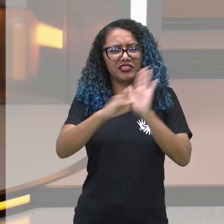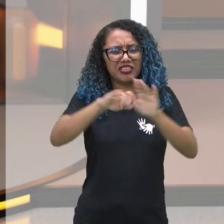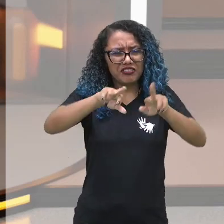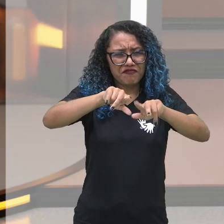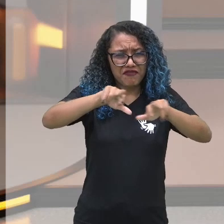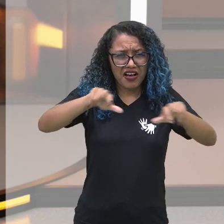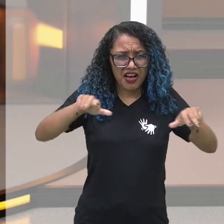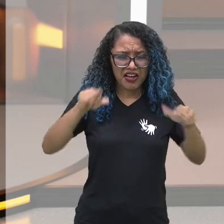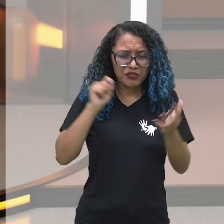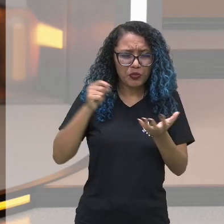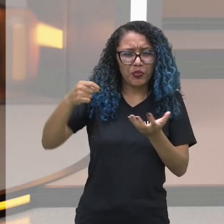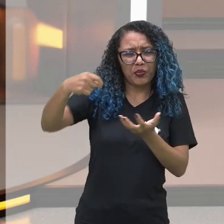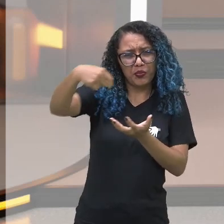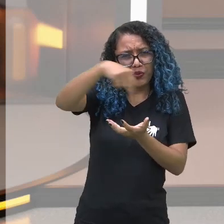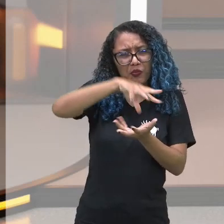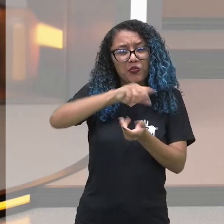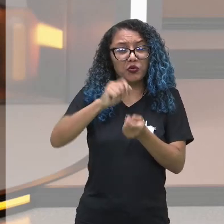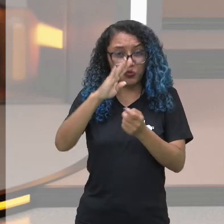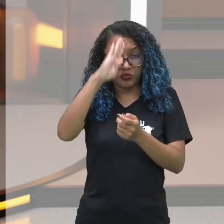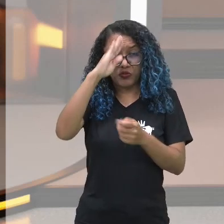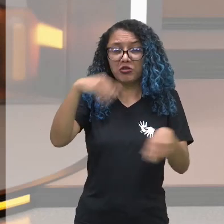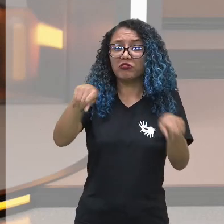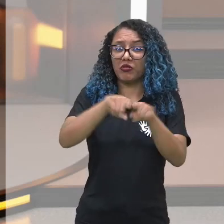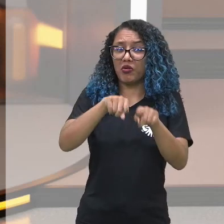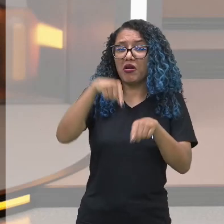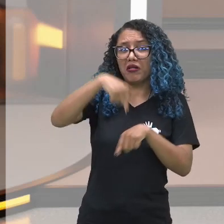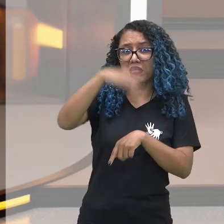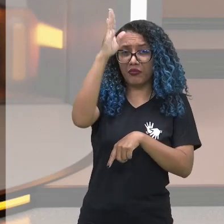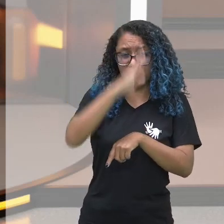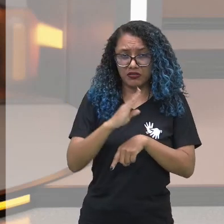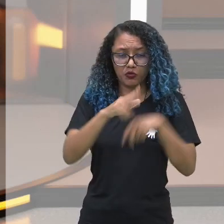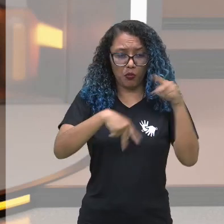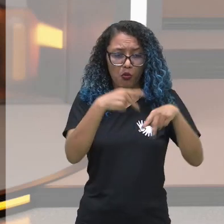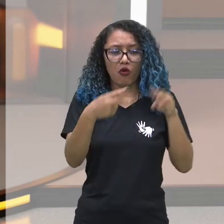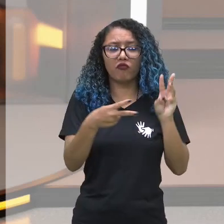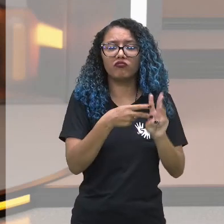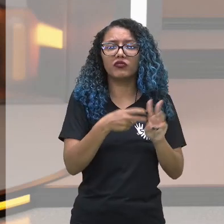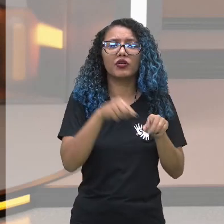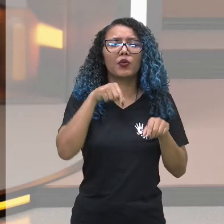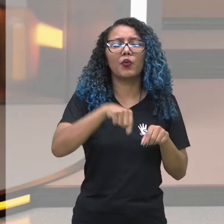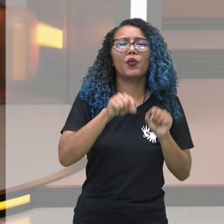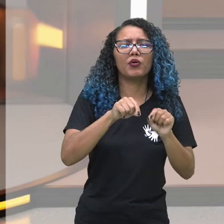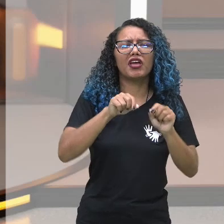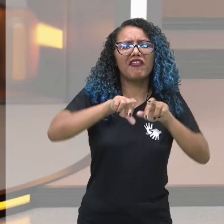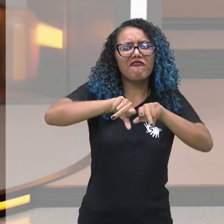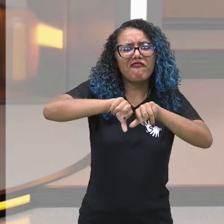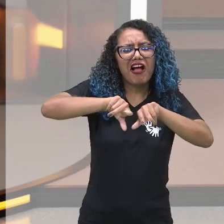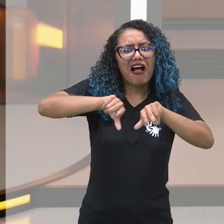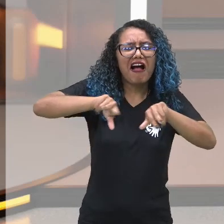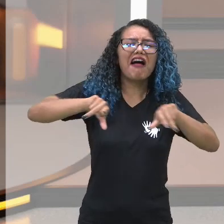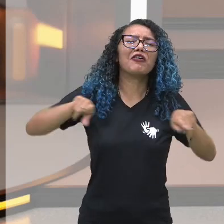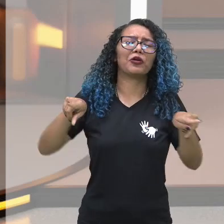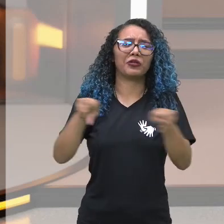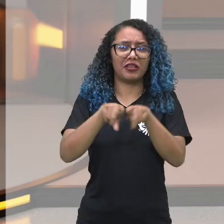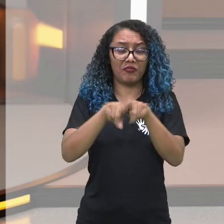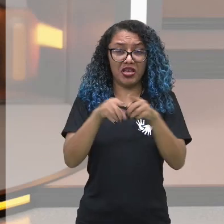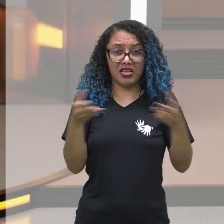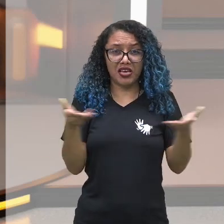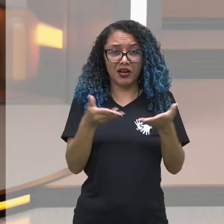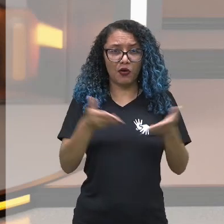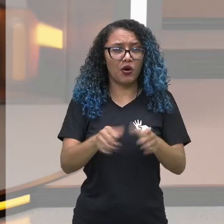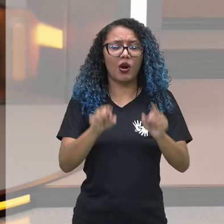culturais do mundo. Sobretudo no Brasil, nossos povos originários eram muito variados. E